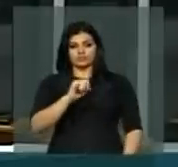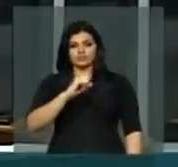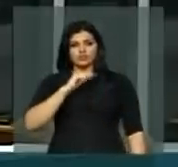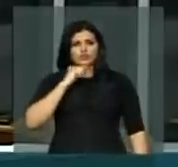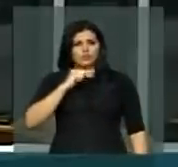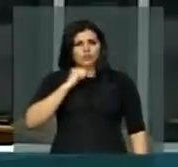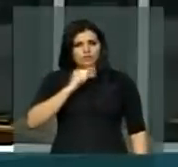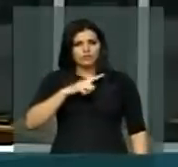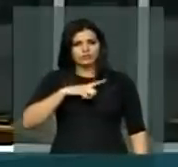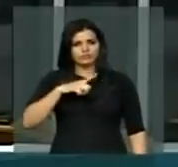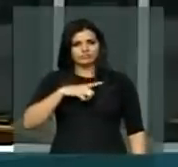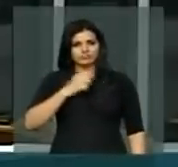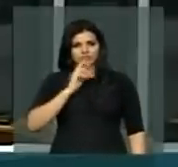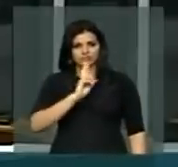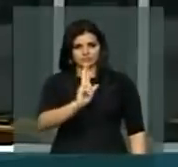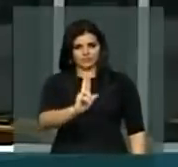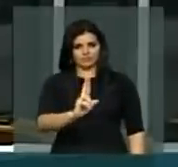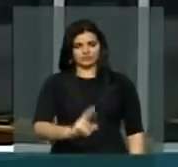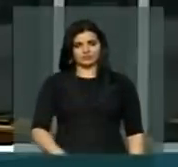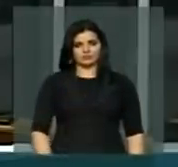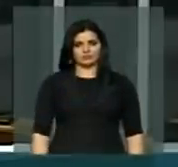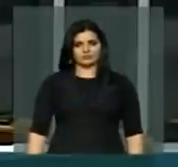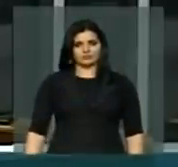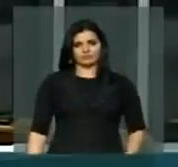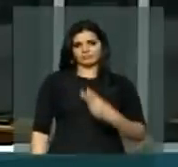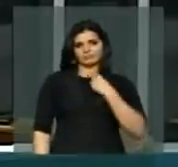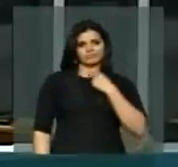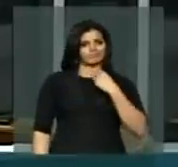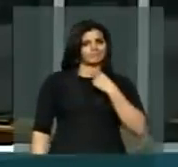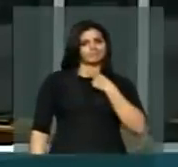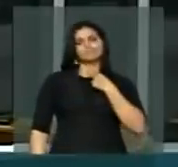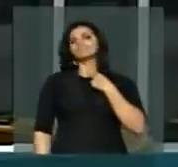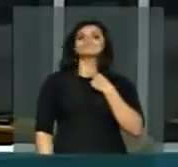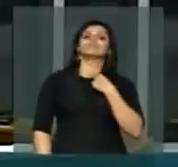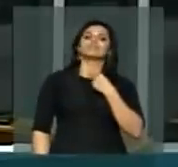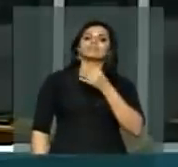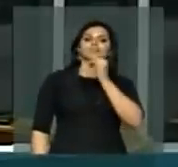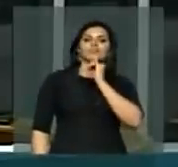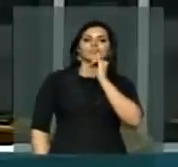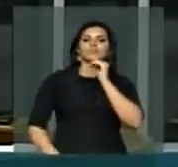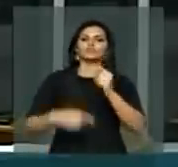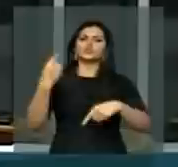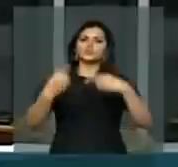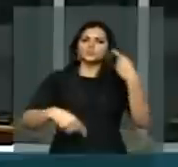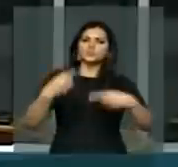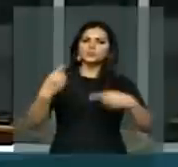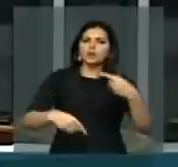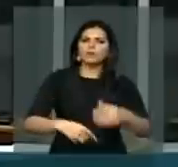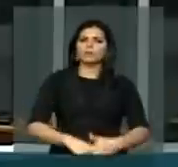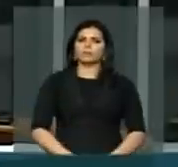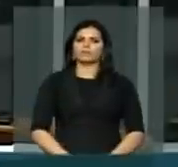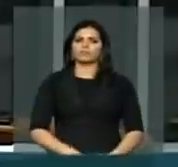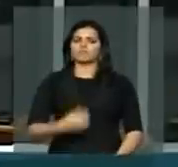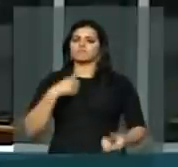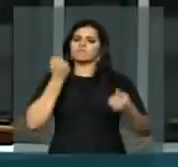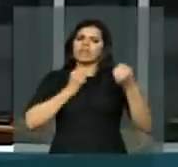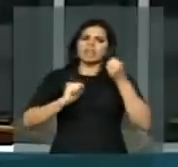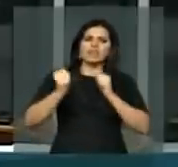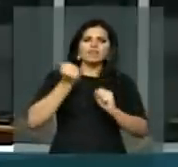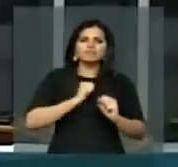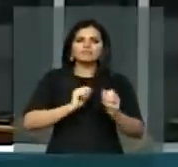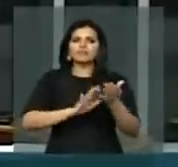dúvida sequer nessas respostas, não podemos nos furtar da discussão, não há pressa